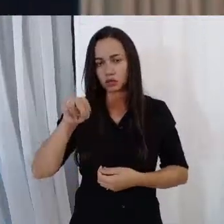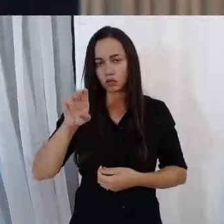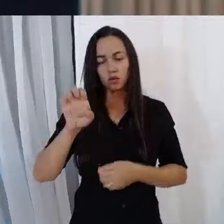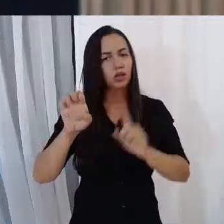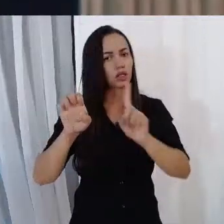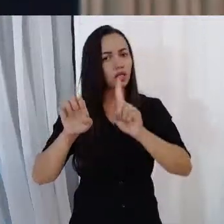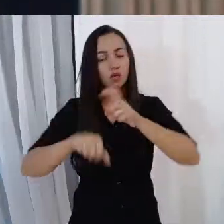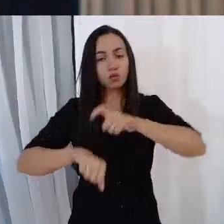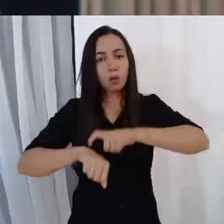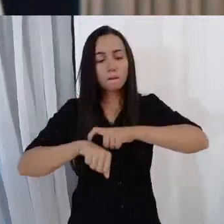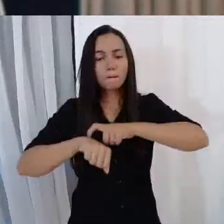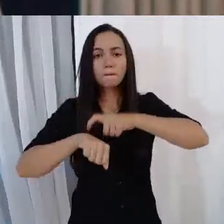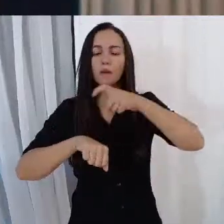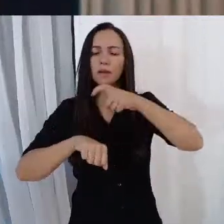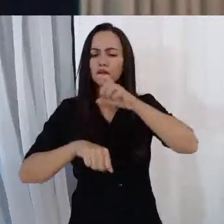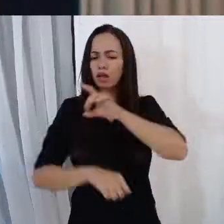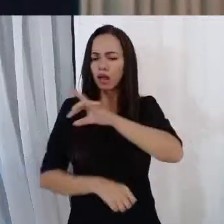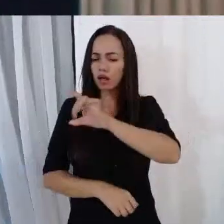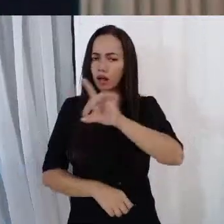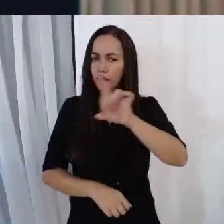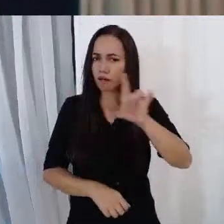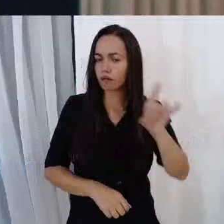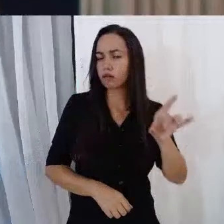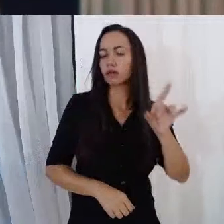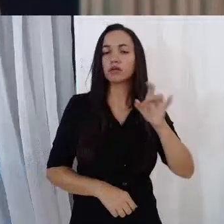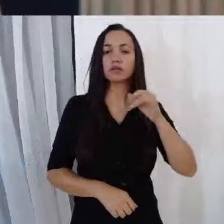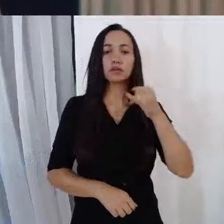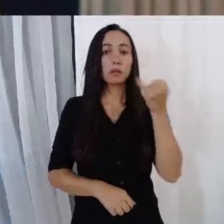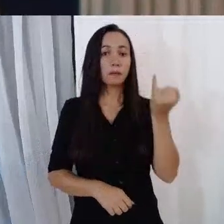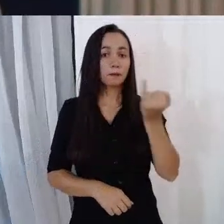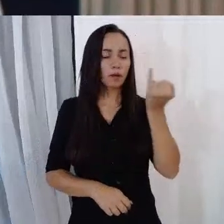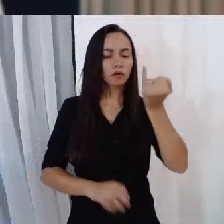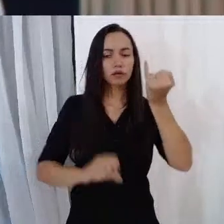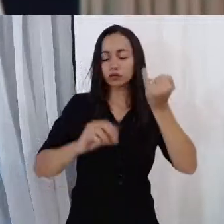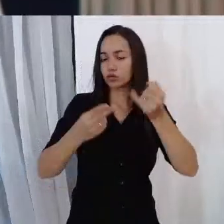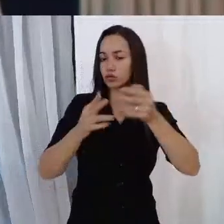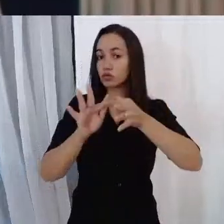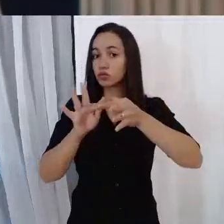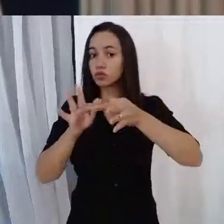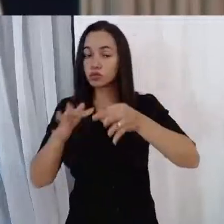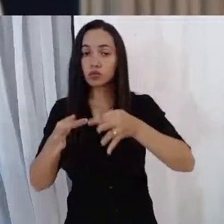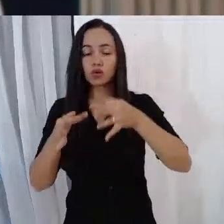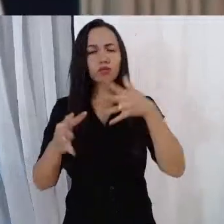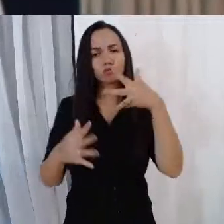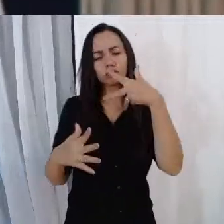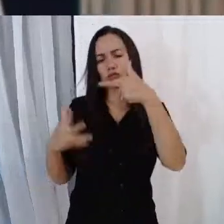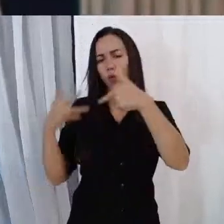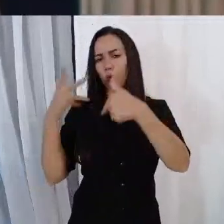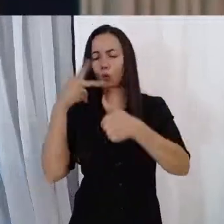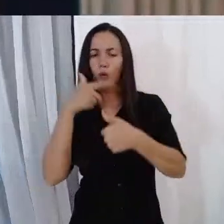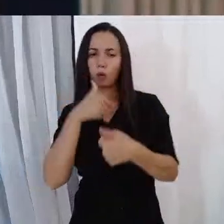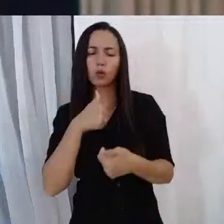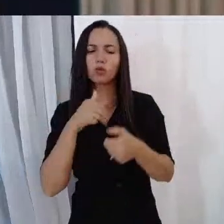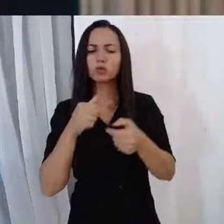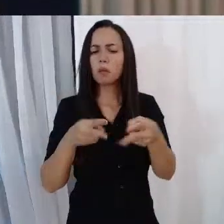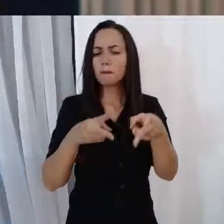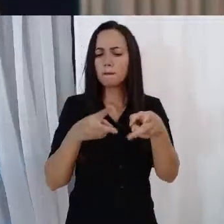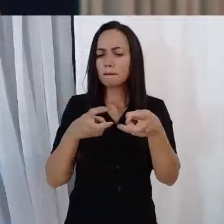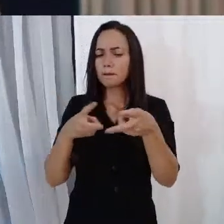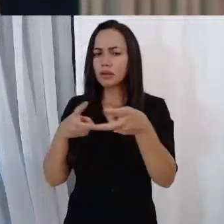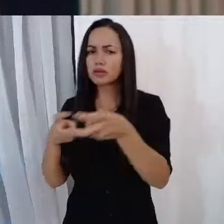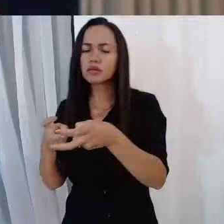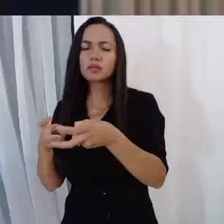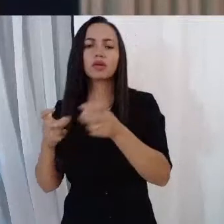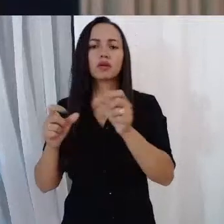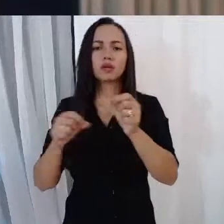um momento de cada um, seja um momento importante ou algo simples. É bonito ver a emoção de alguns, choros